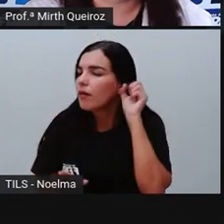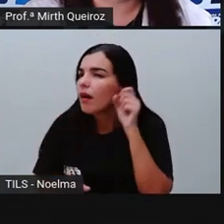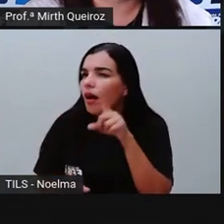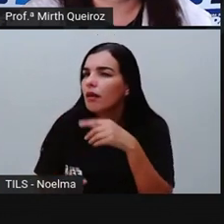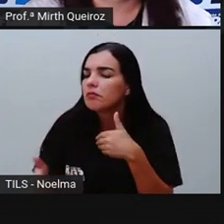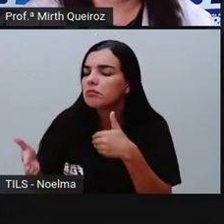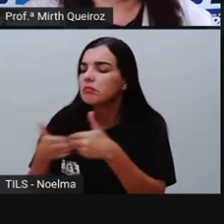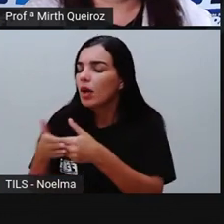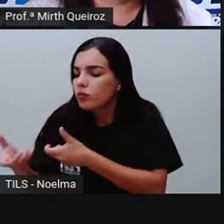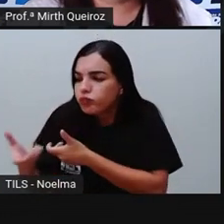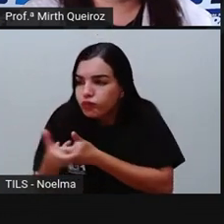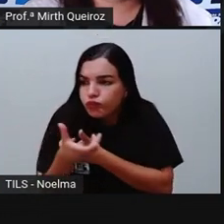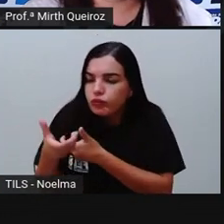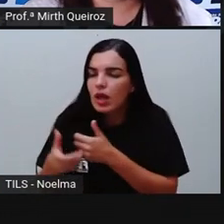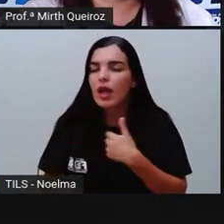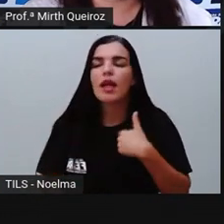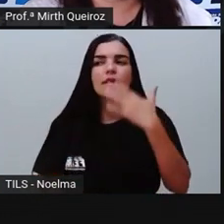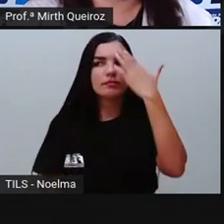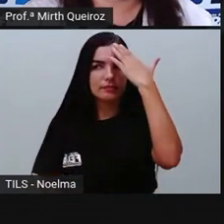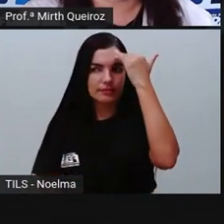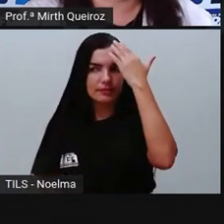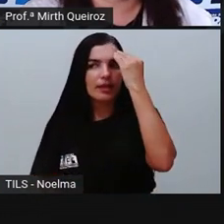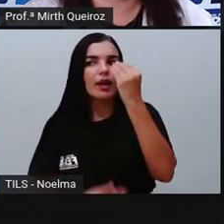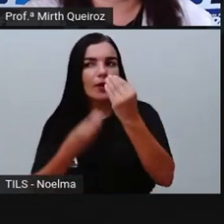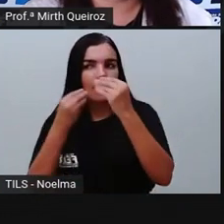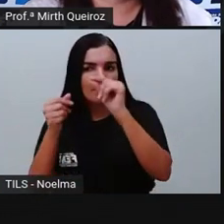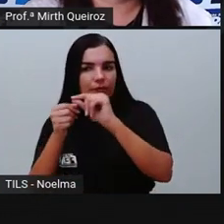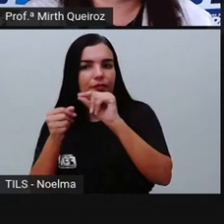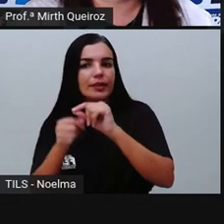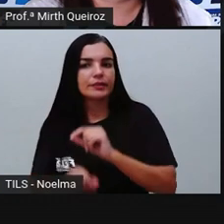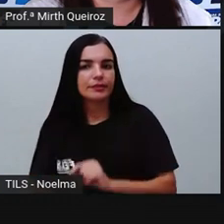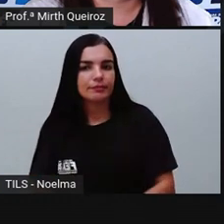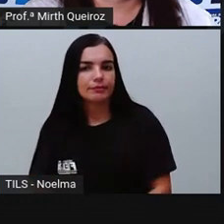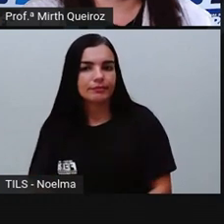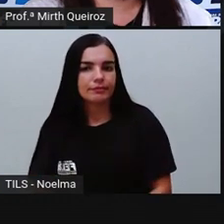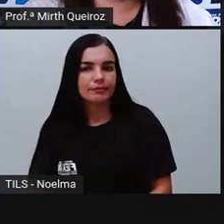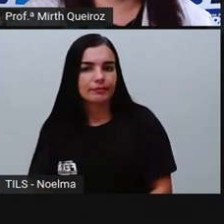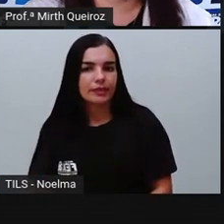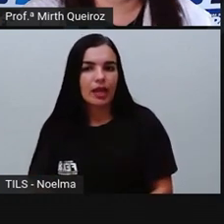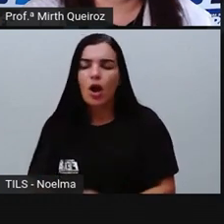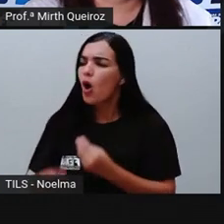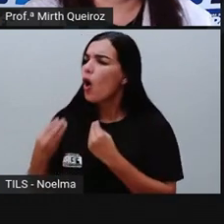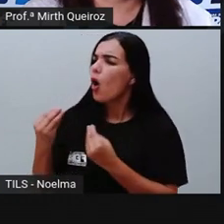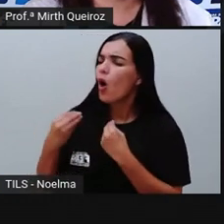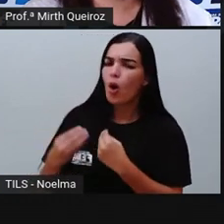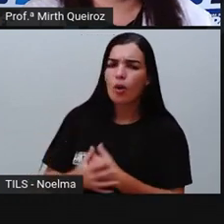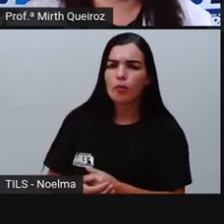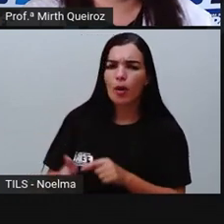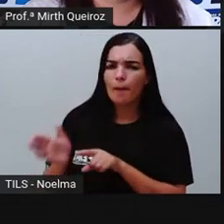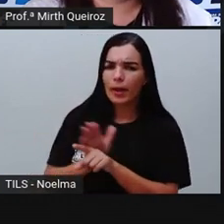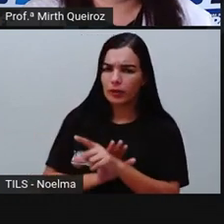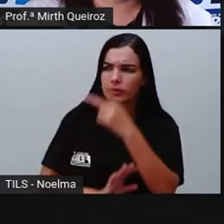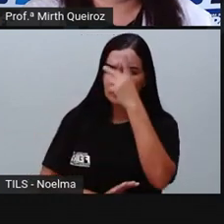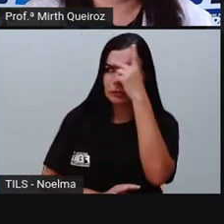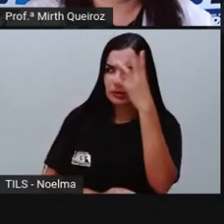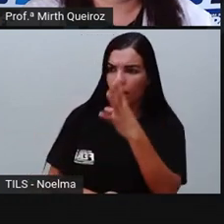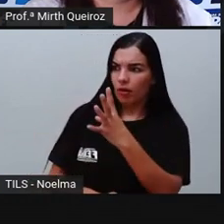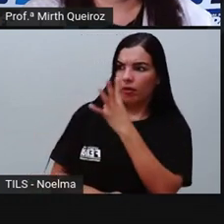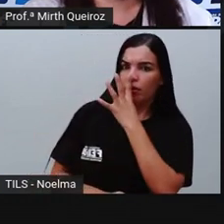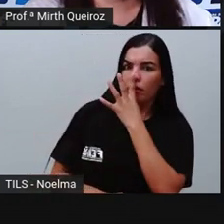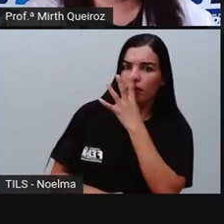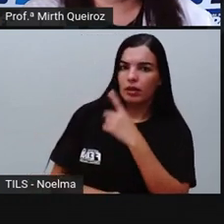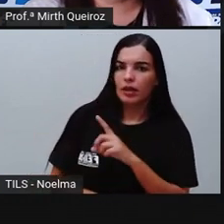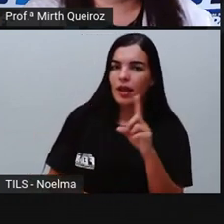bombeiros. Eu sim sei como ele fez isso, disse. Como? Perguntaram surpreendido.